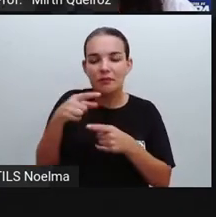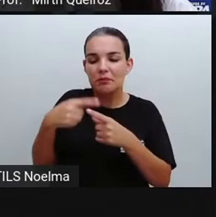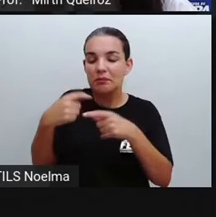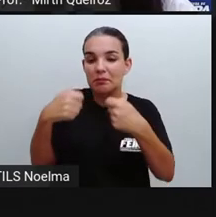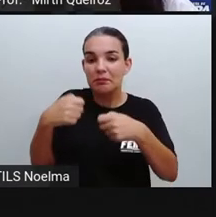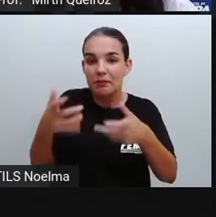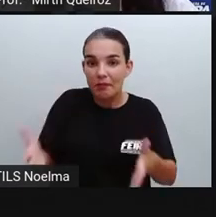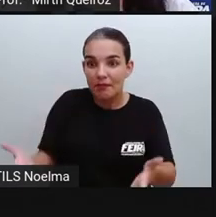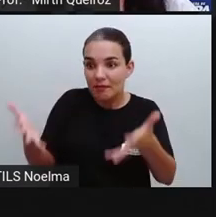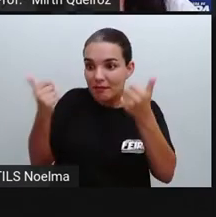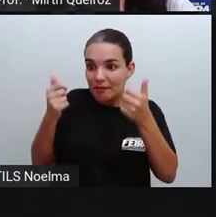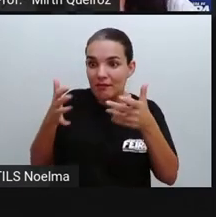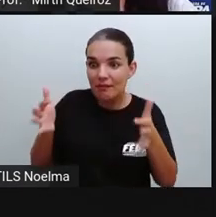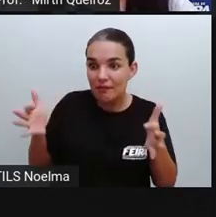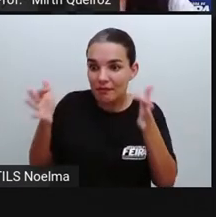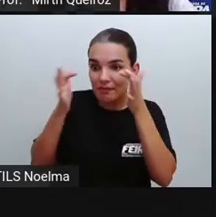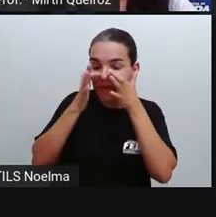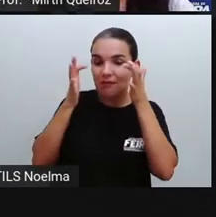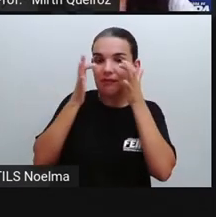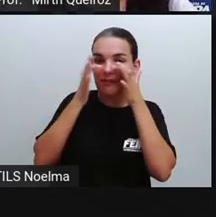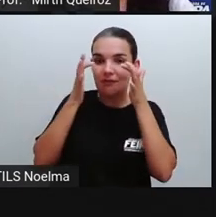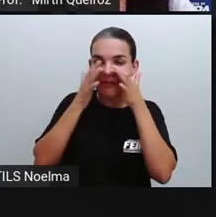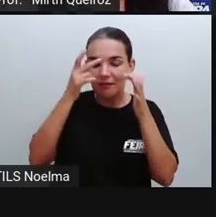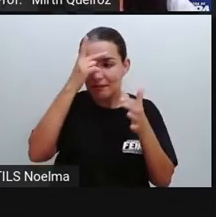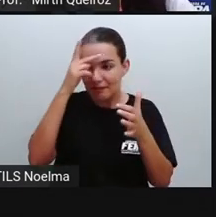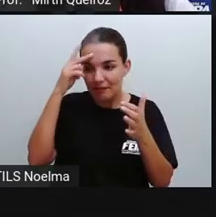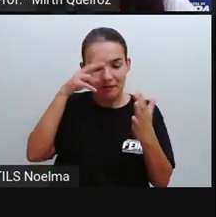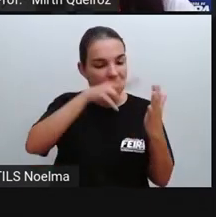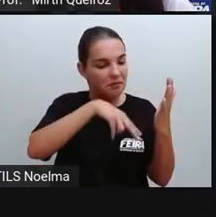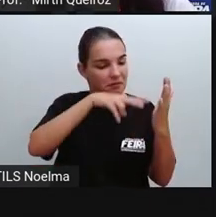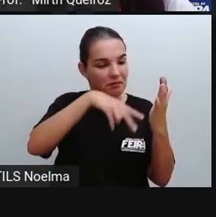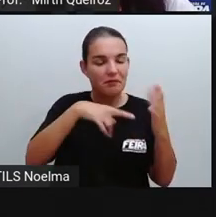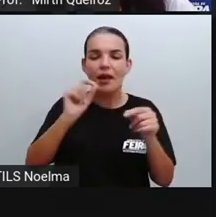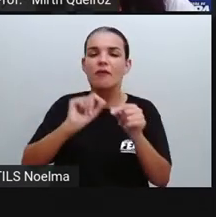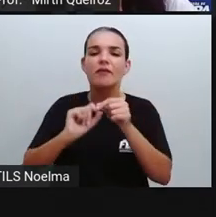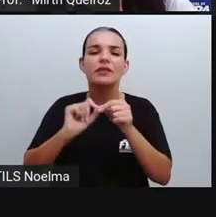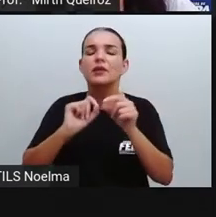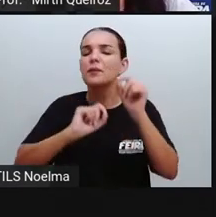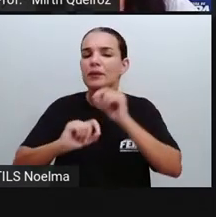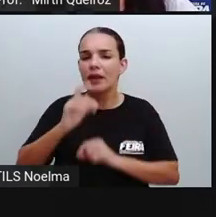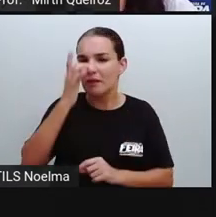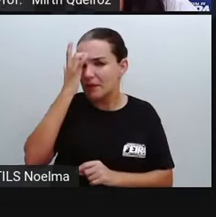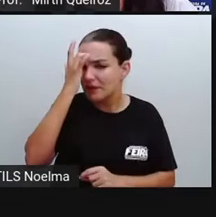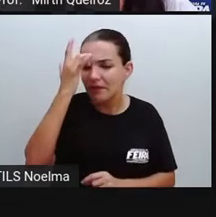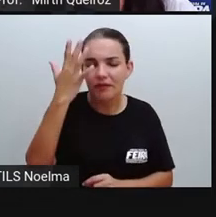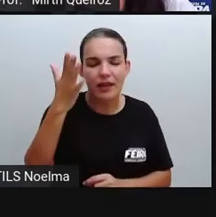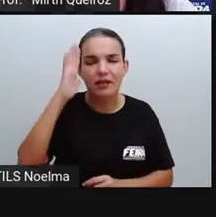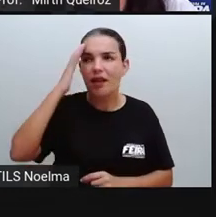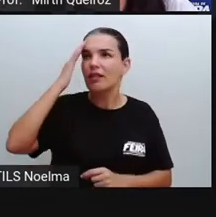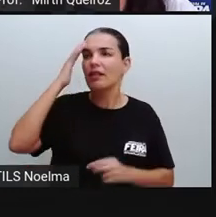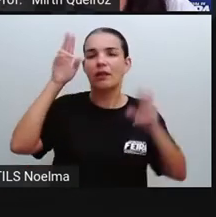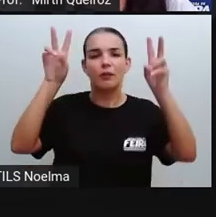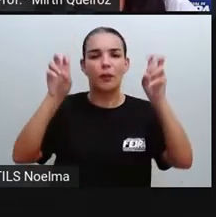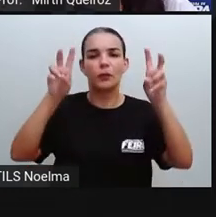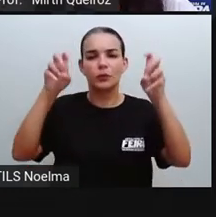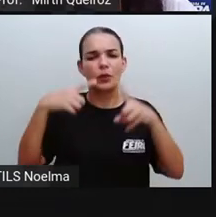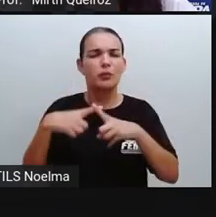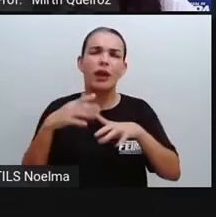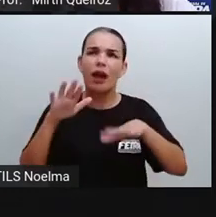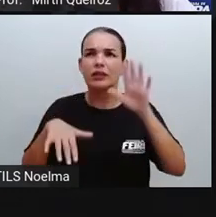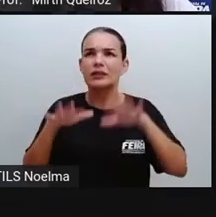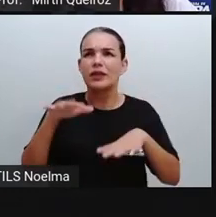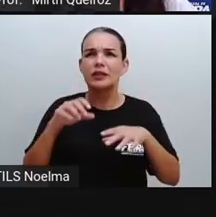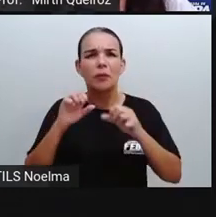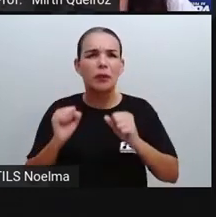leitor, fazer com que ele compreenda melhor determinado conteúdo, que muitas vezes pode deixar, pode